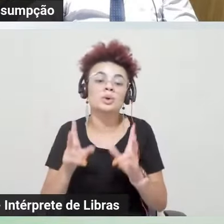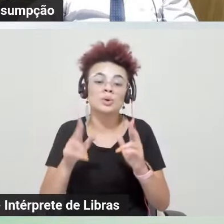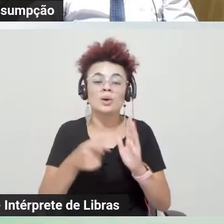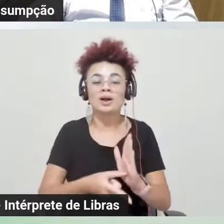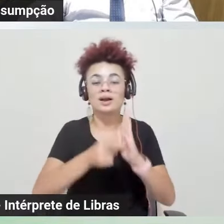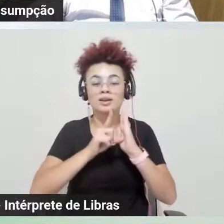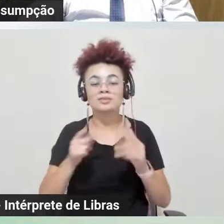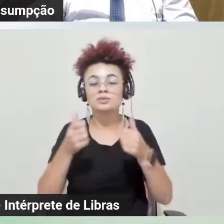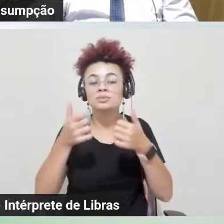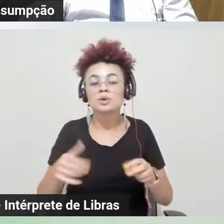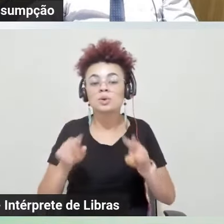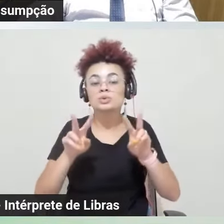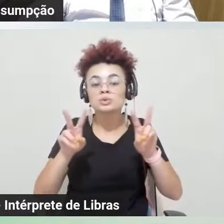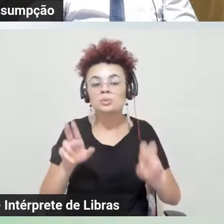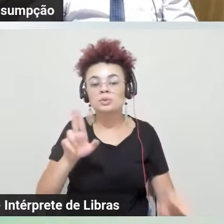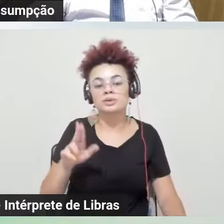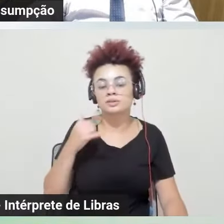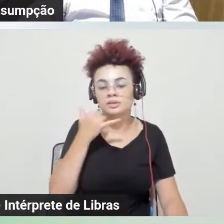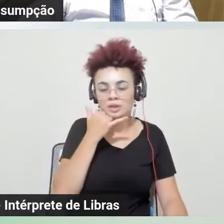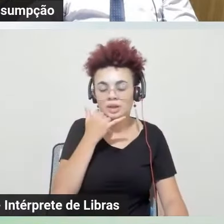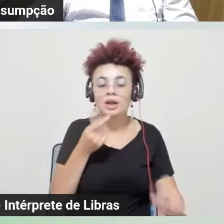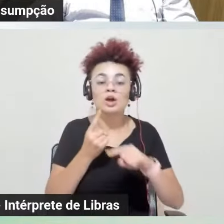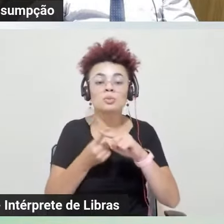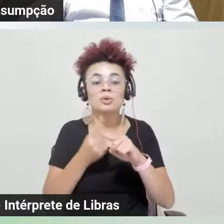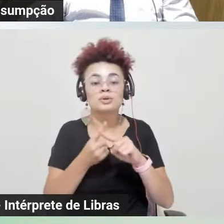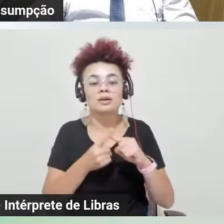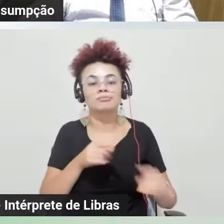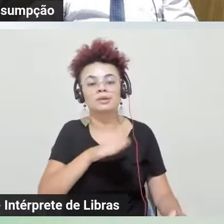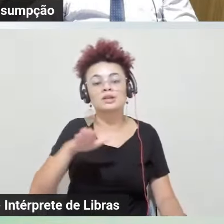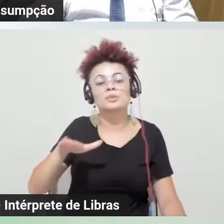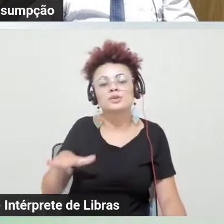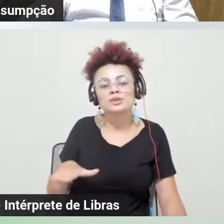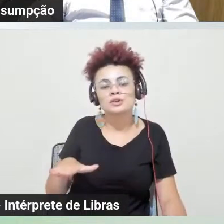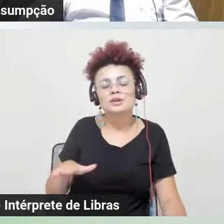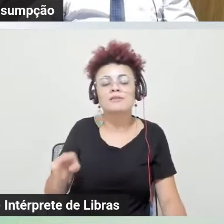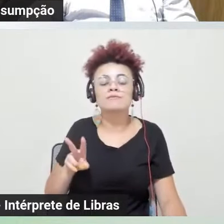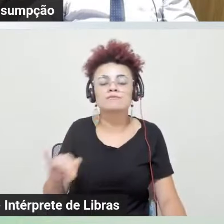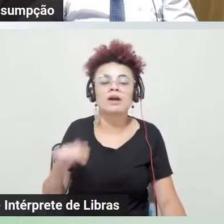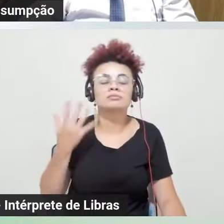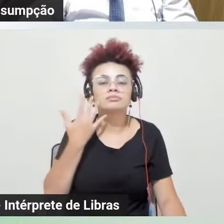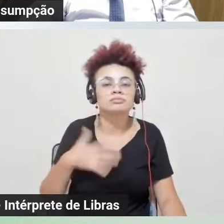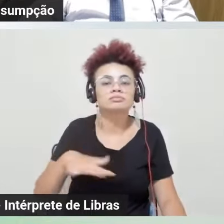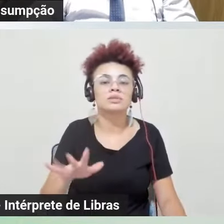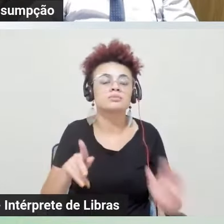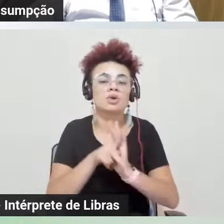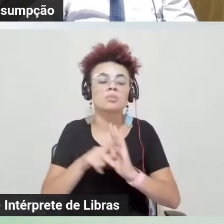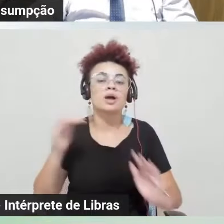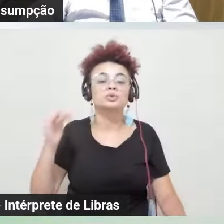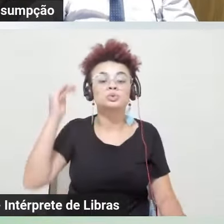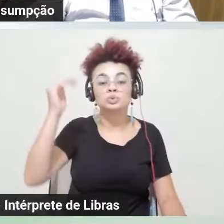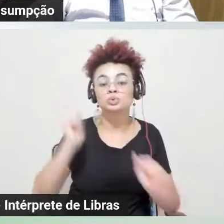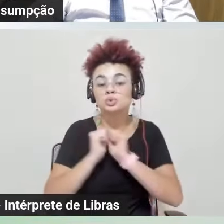da questão do uso do celular. Porque a criança bem pequena, ela vai ter esse contato naturalizado ali com os adultos que convivem com